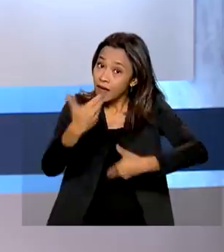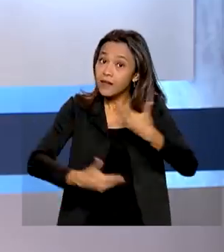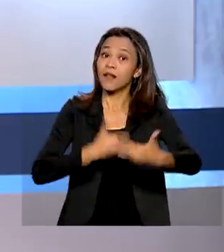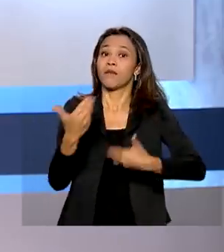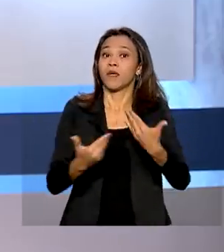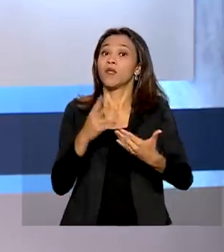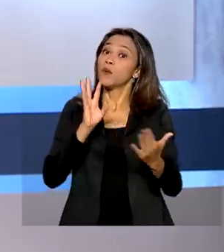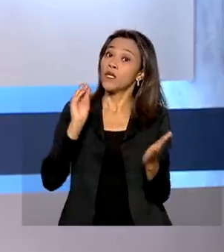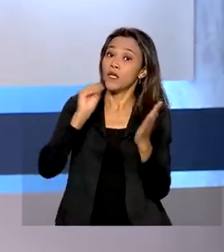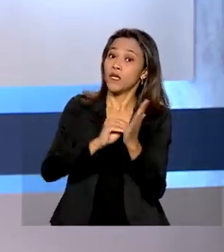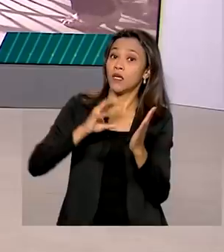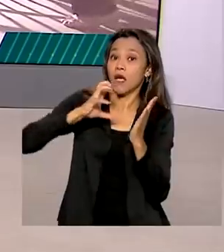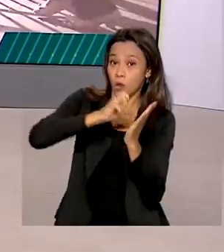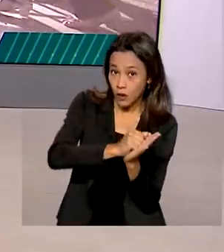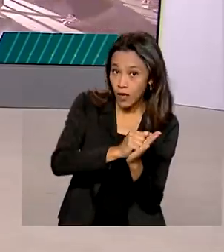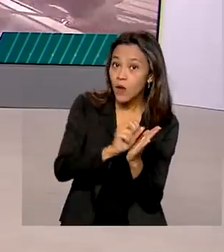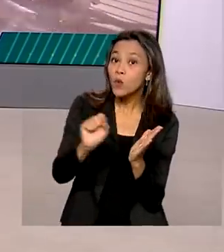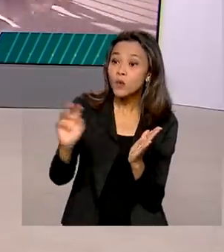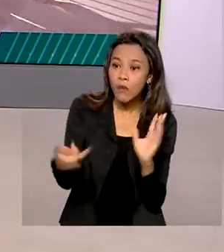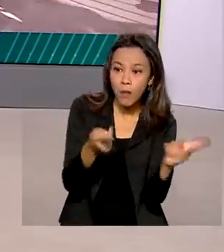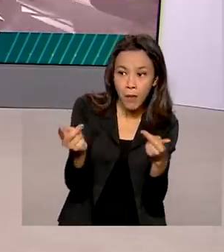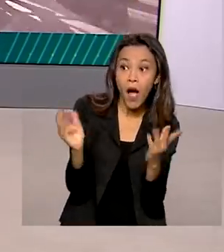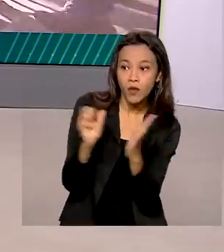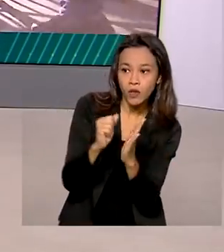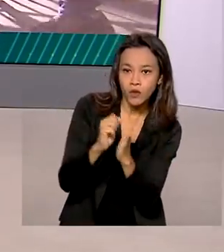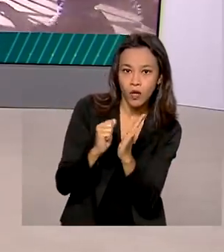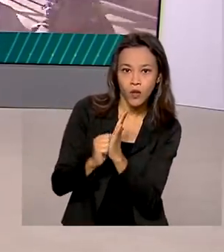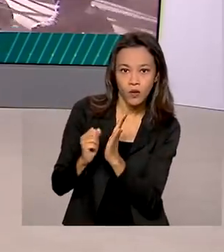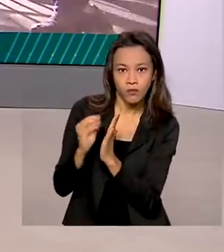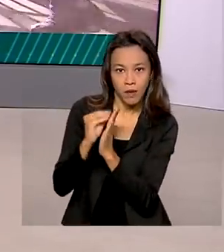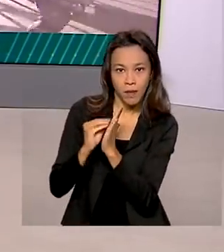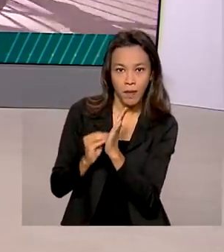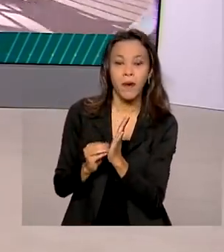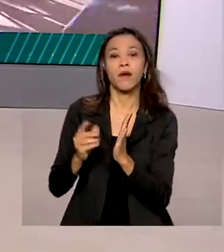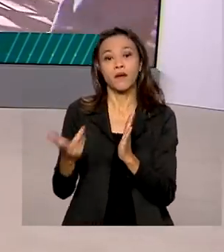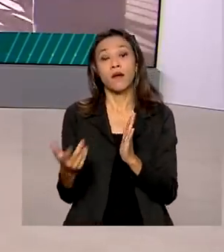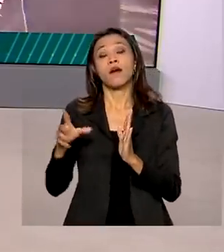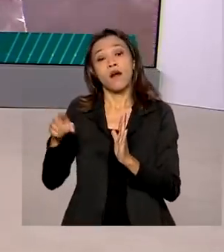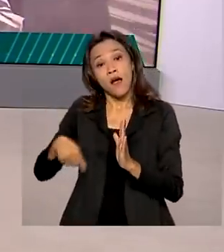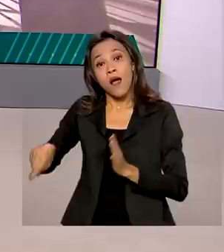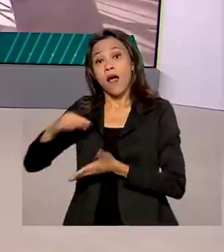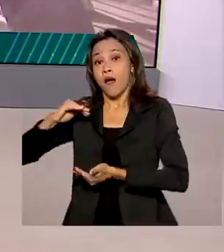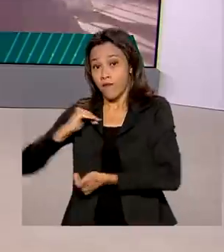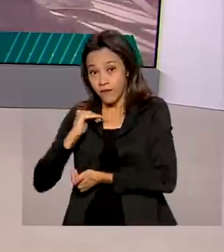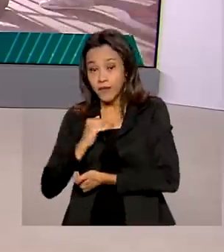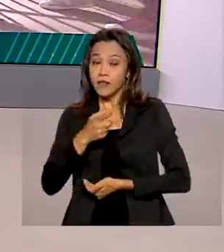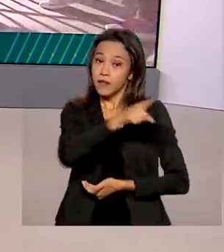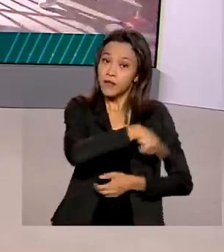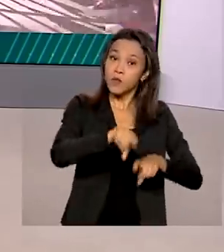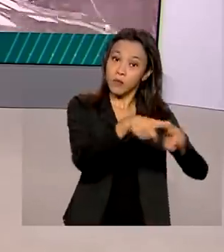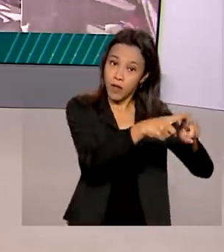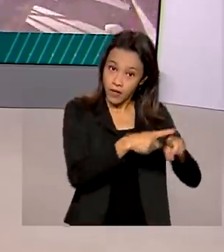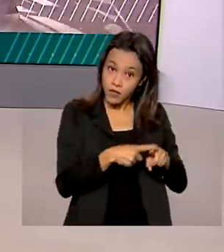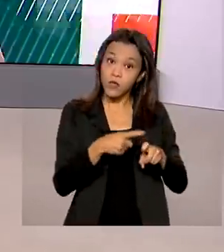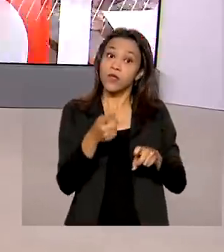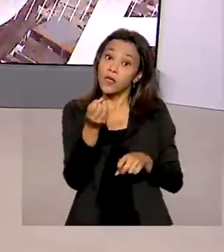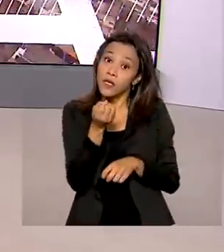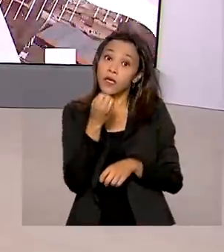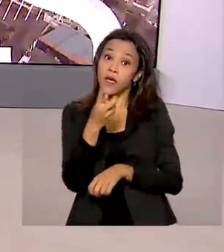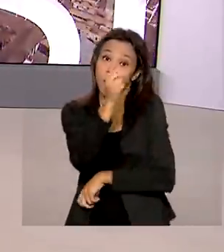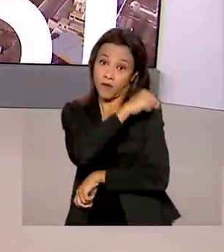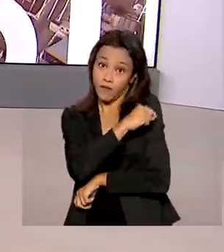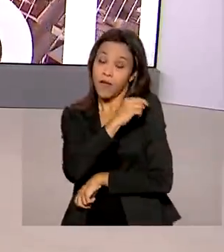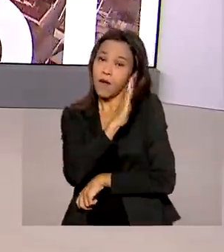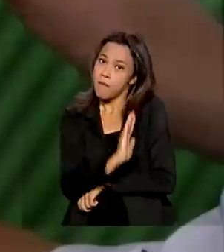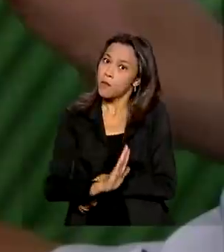notificação dos casos. Mas tanto a Anvisa quanto a classe médica afirmam. Os benefícios dos imunizantes superam